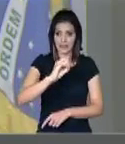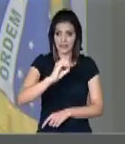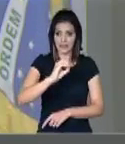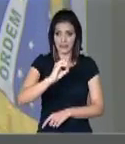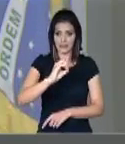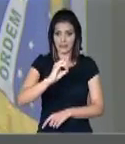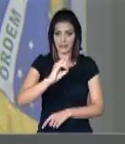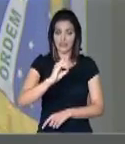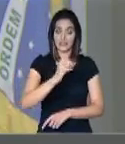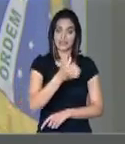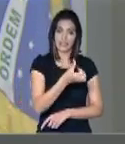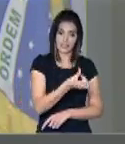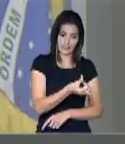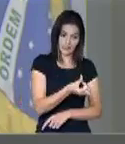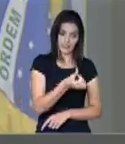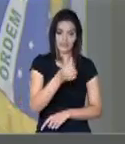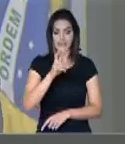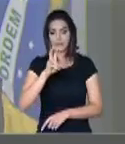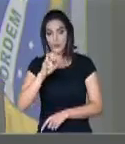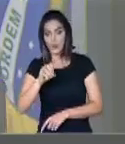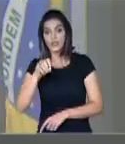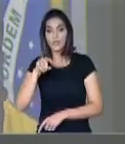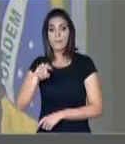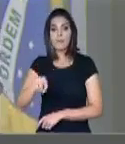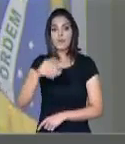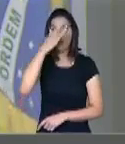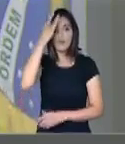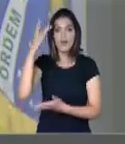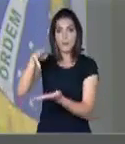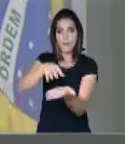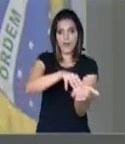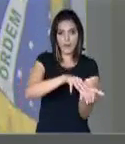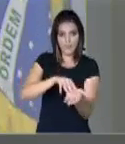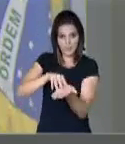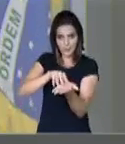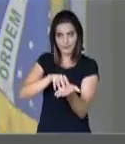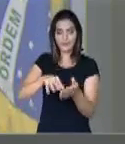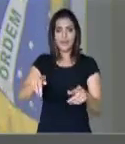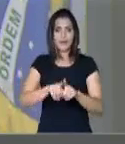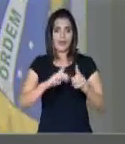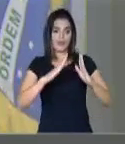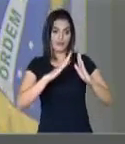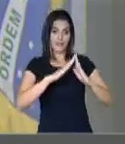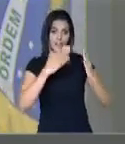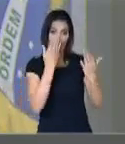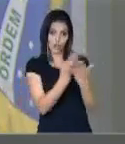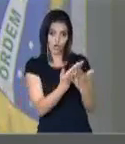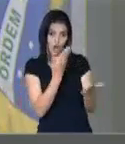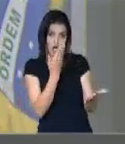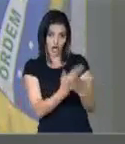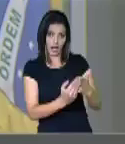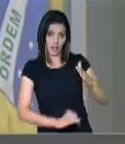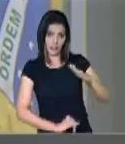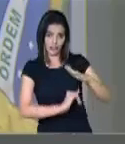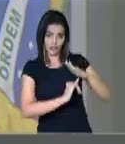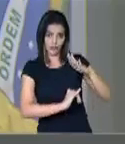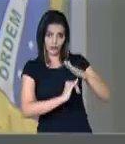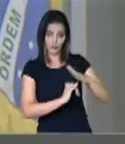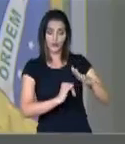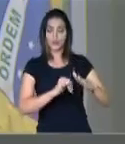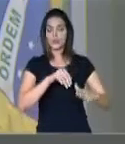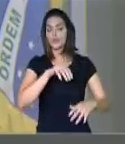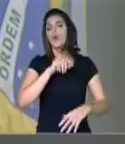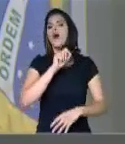mil, membros, sem falarmos, do instituto, presbiteriano, Mackenzie, que não é um orgulho, só para os